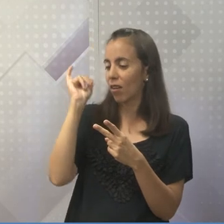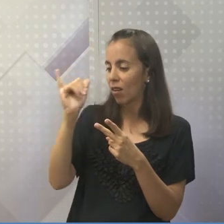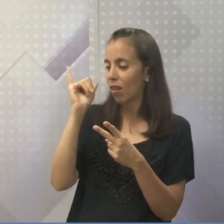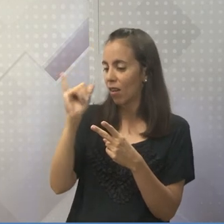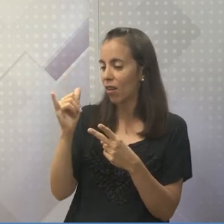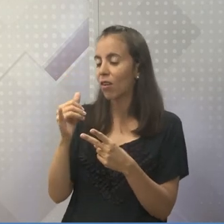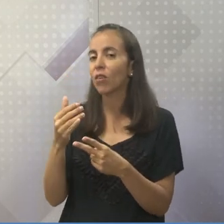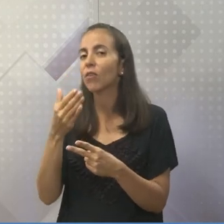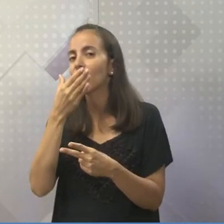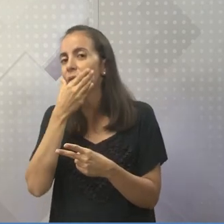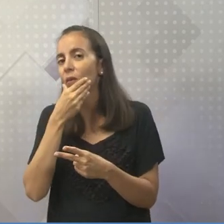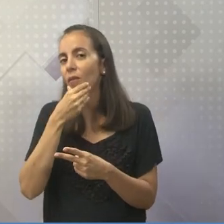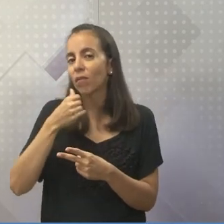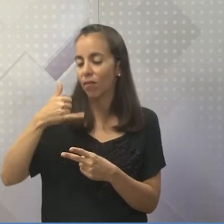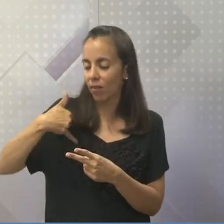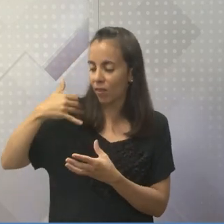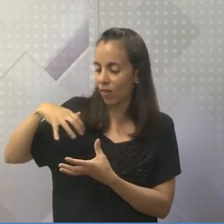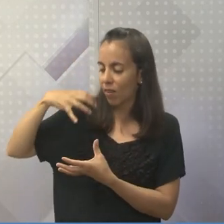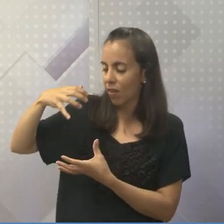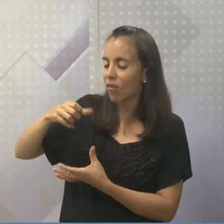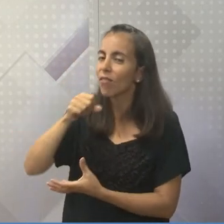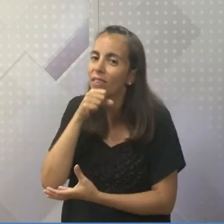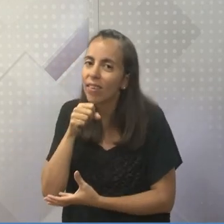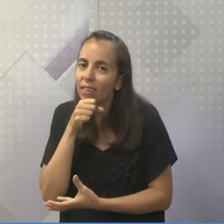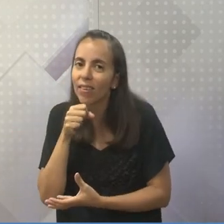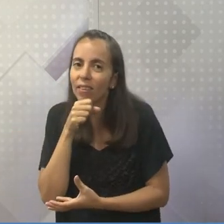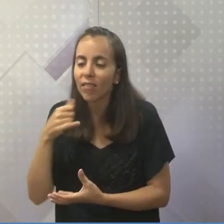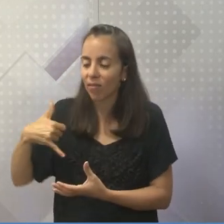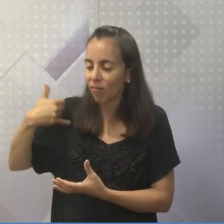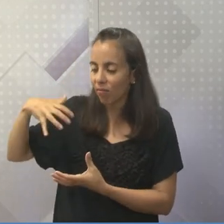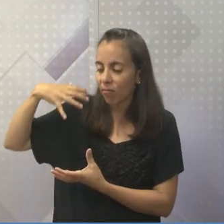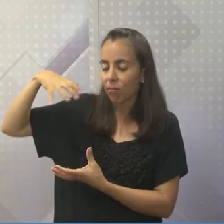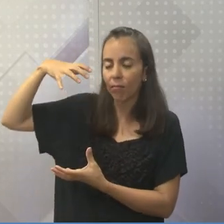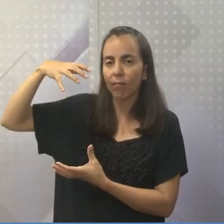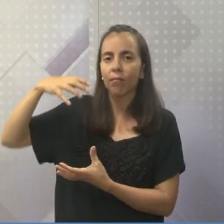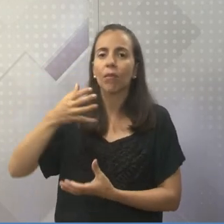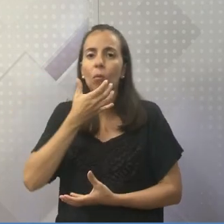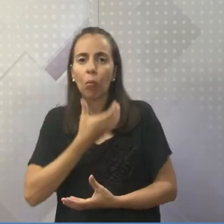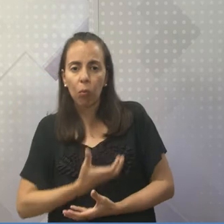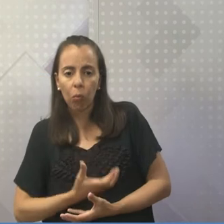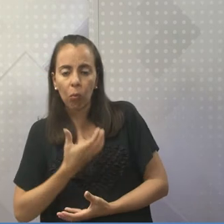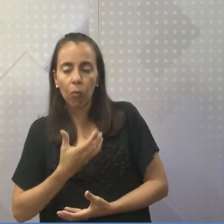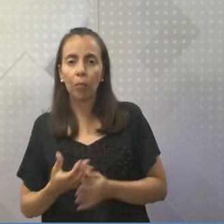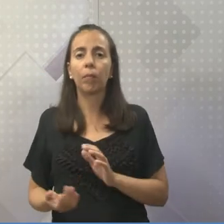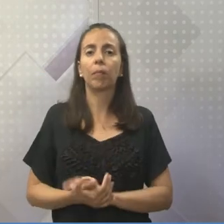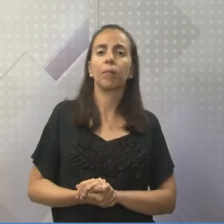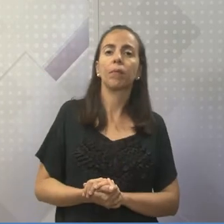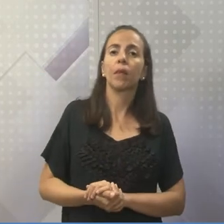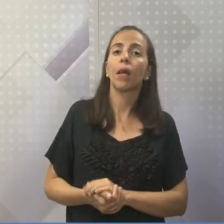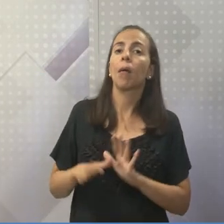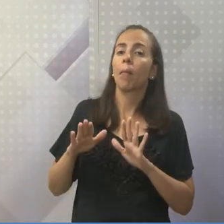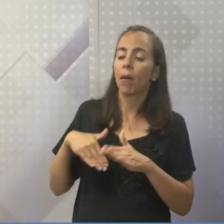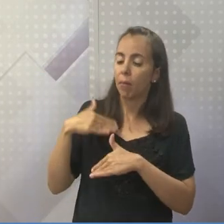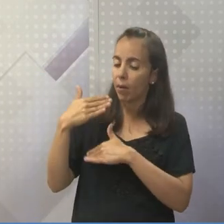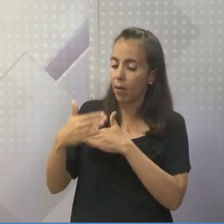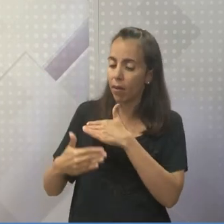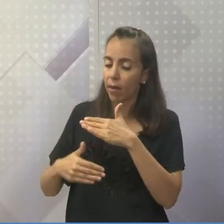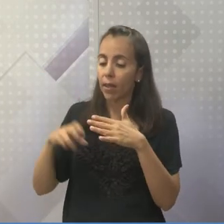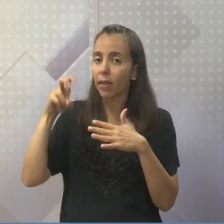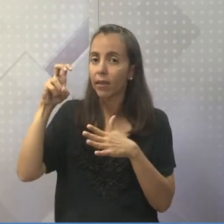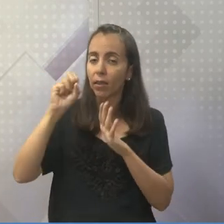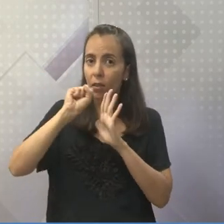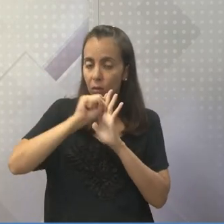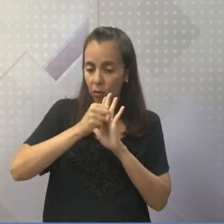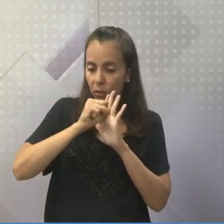associada. E depois, mas precisou, sabe de quanto tempo? Deixa eu ver aqui. Cinco séculos para que a